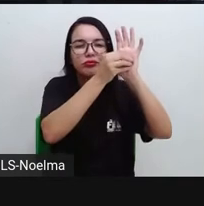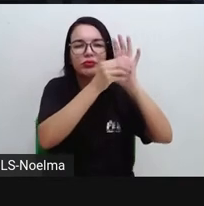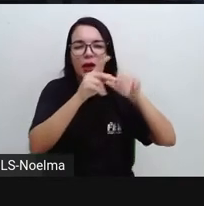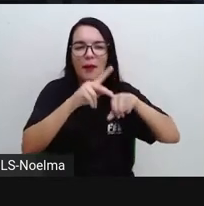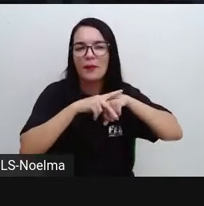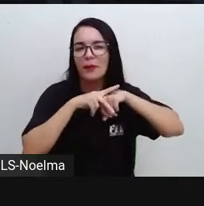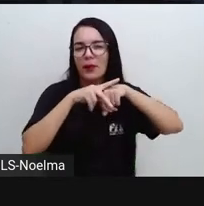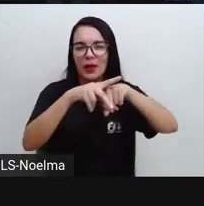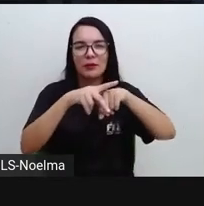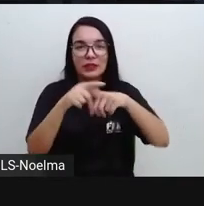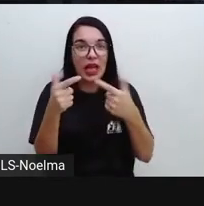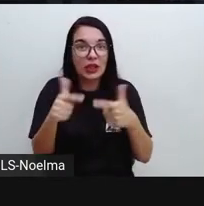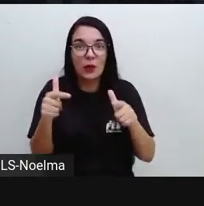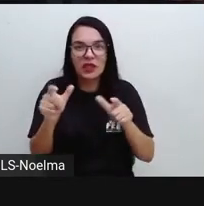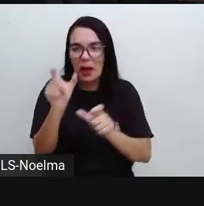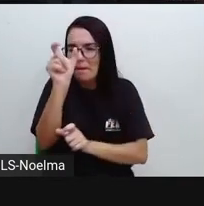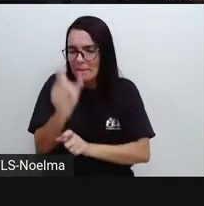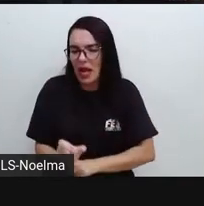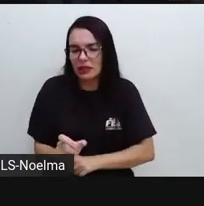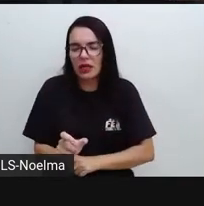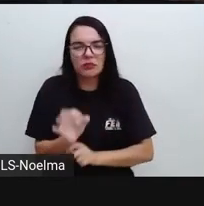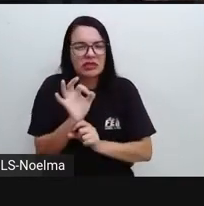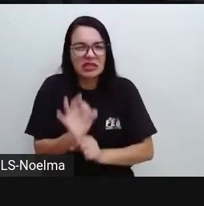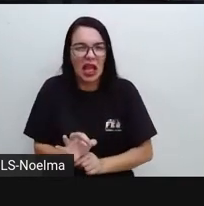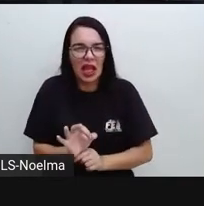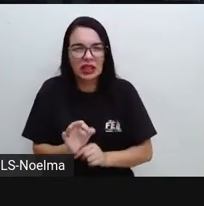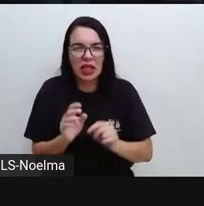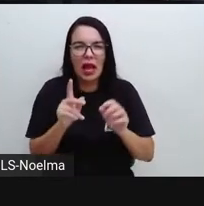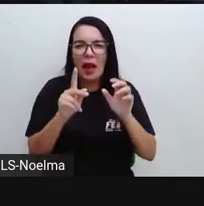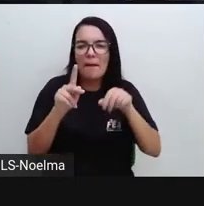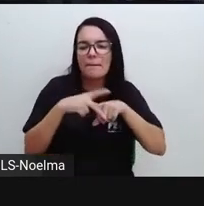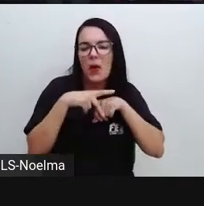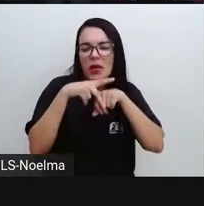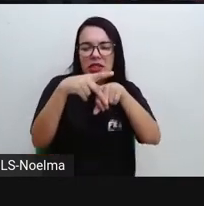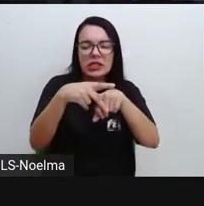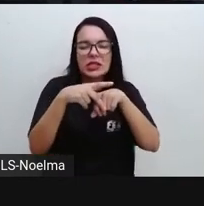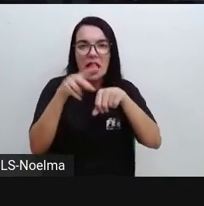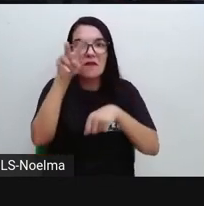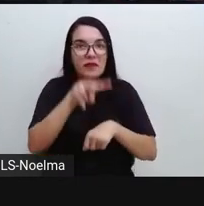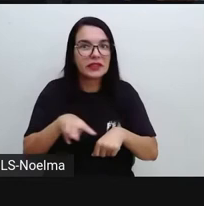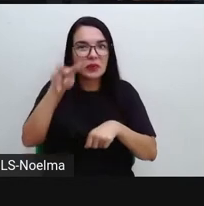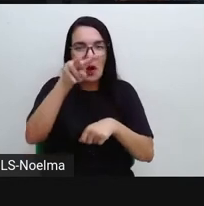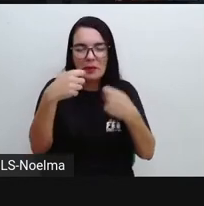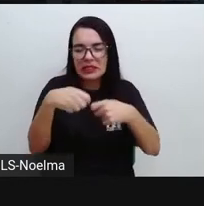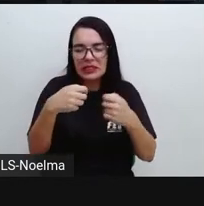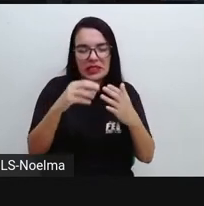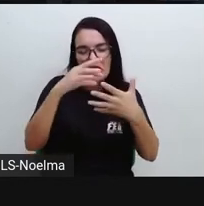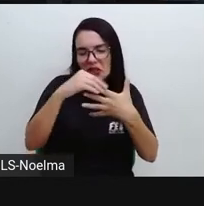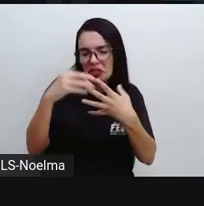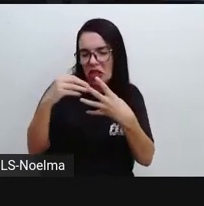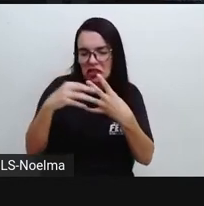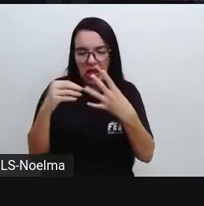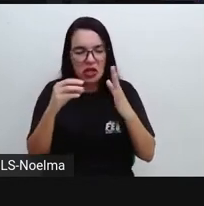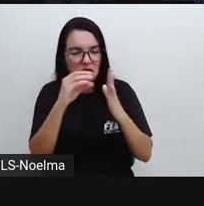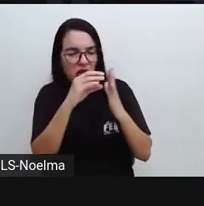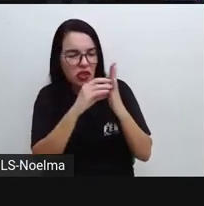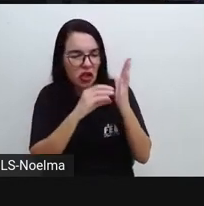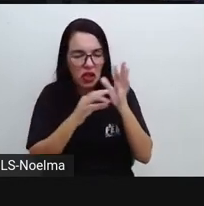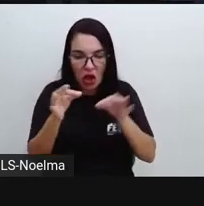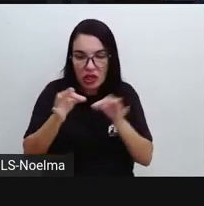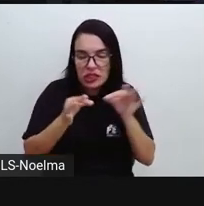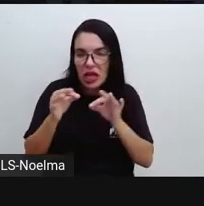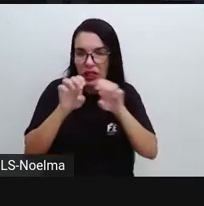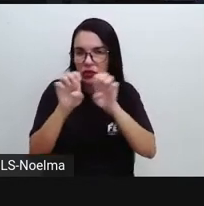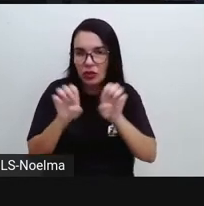não tem um padrão. A poesia tem que ser assim, desta forma, tem que ser escrita em versos, organizada em estrofes, não é